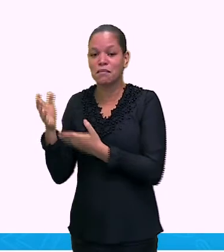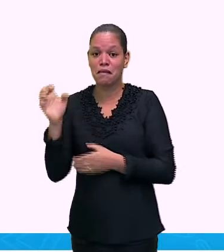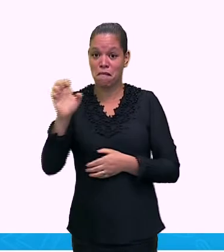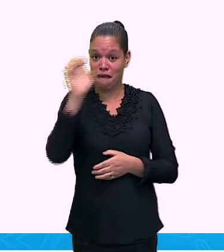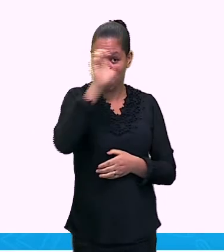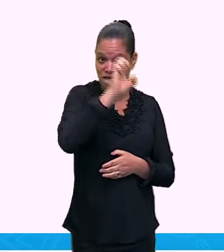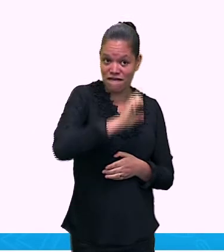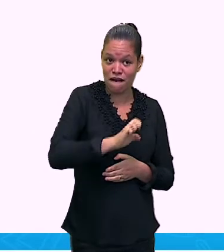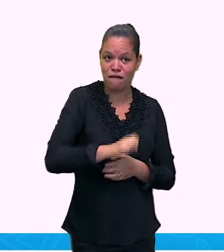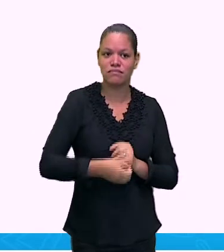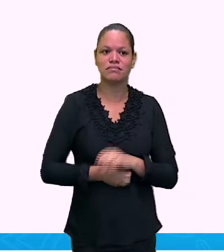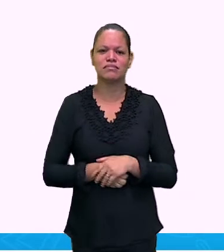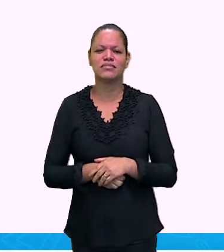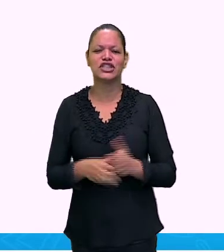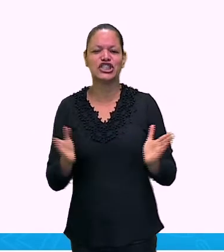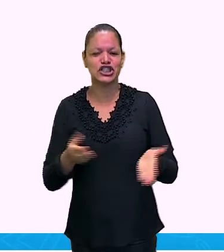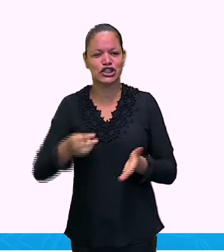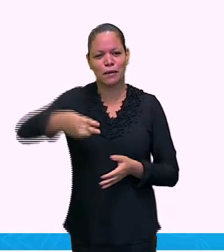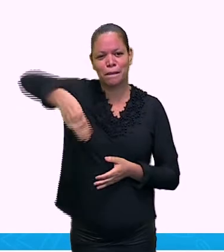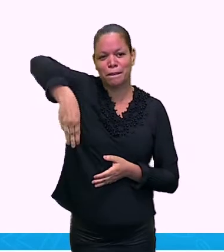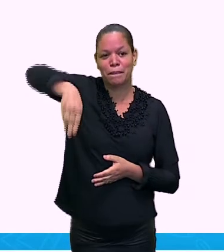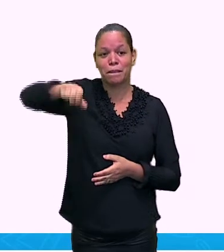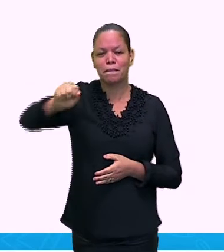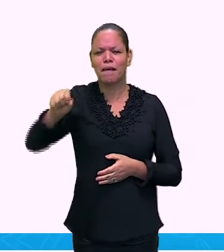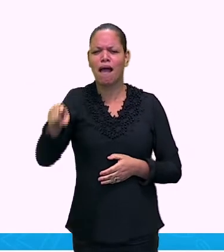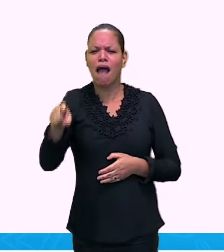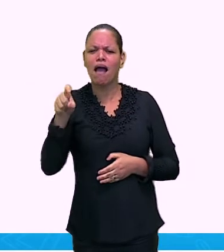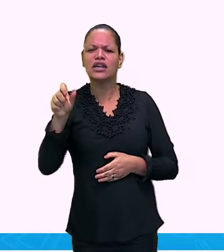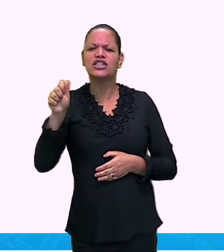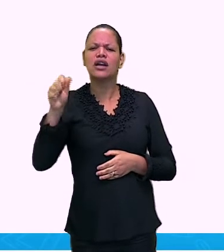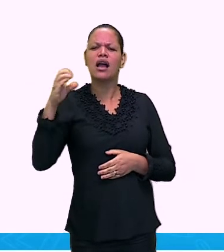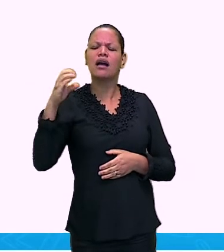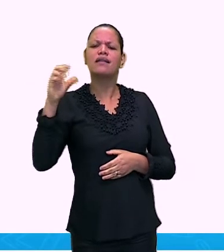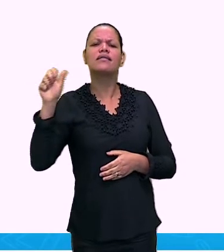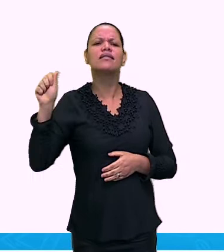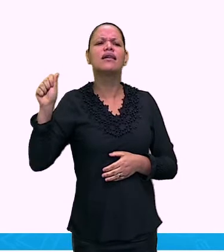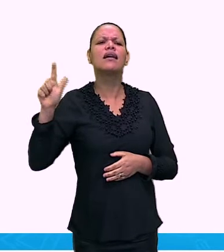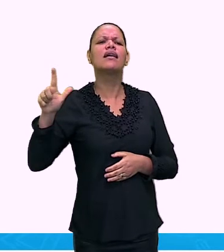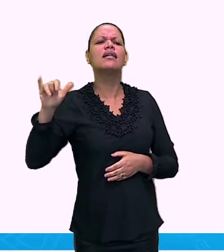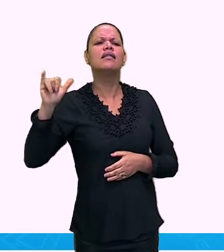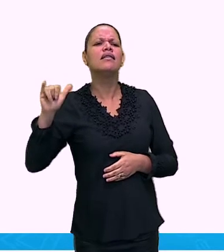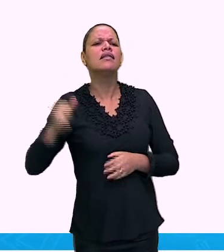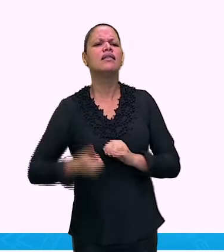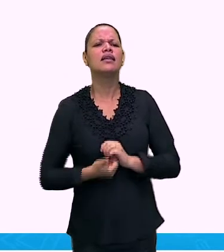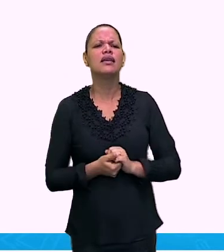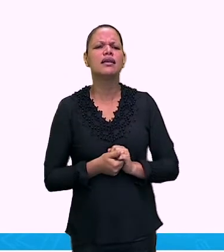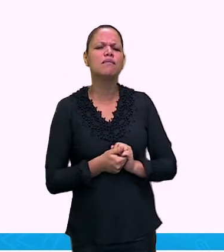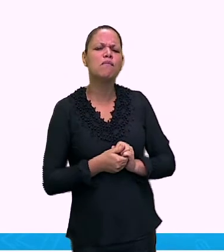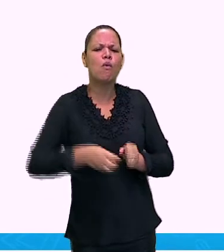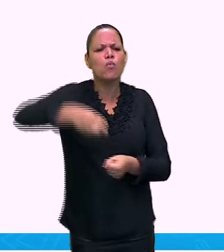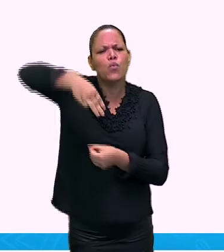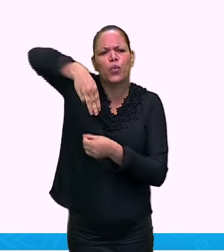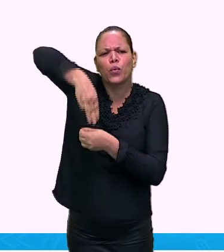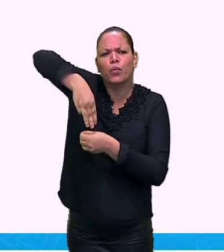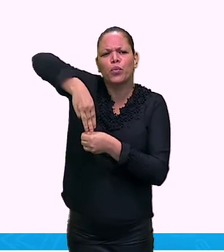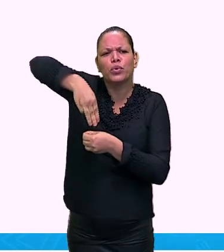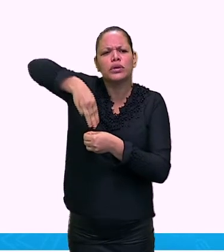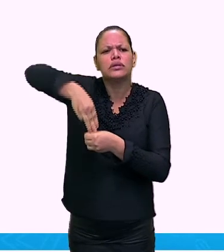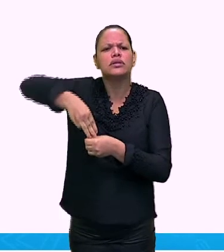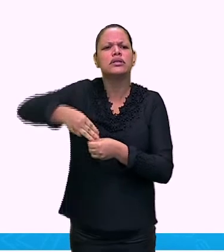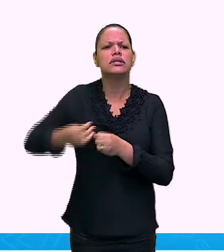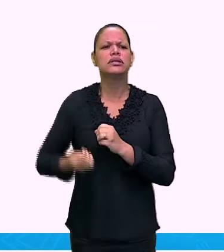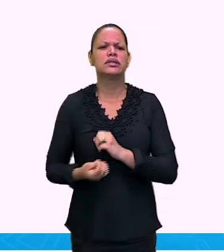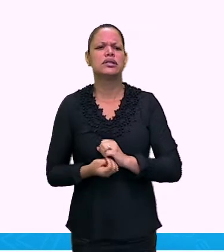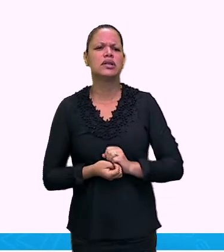municípios de Machacalis. Olha, eles têm um município com um nome bem parecido com um deles. Santa Helena